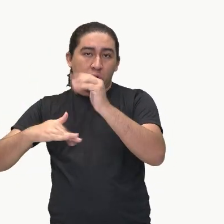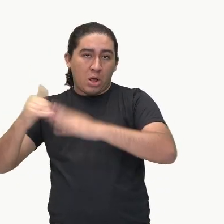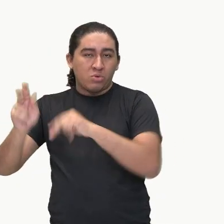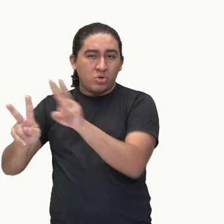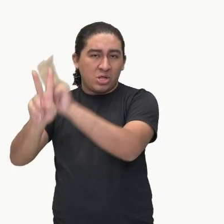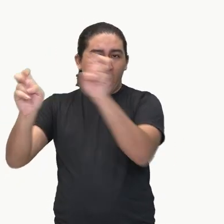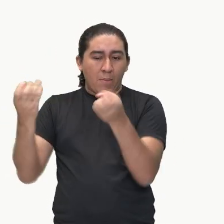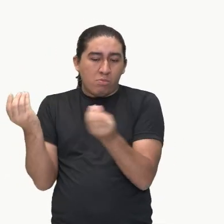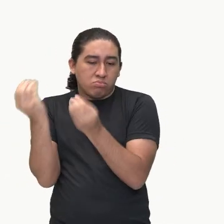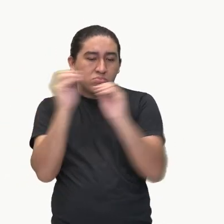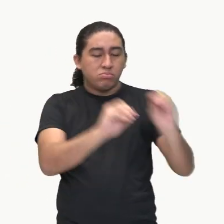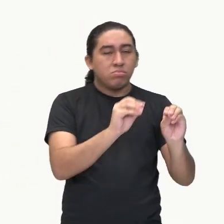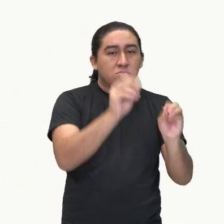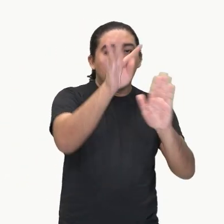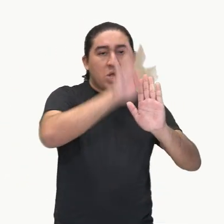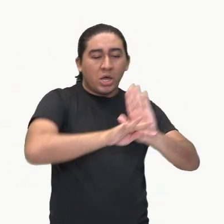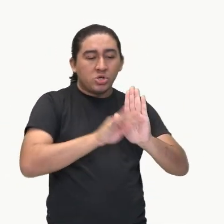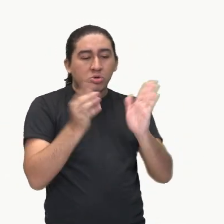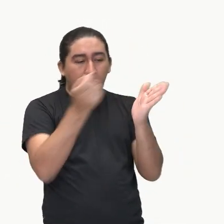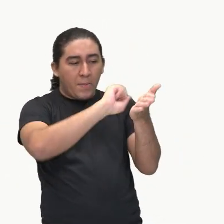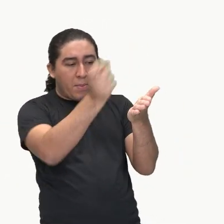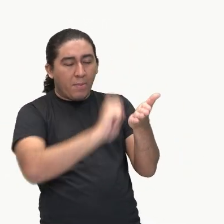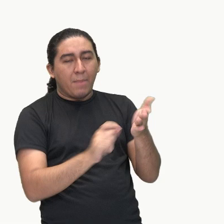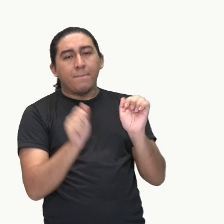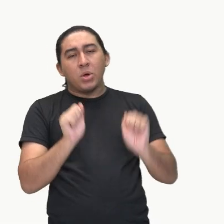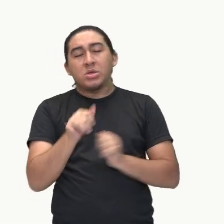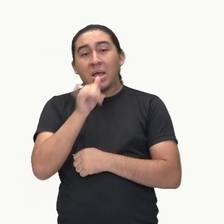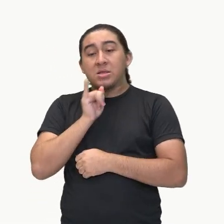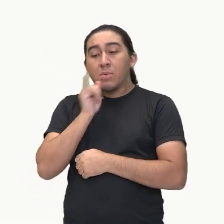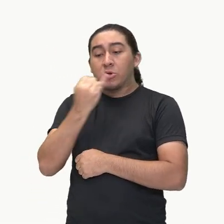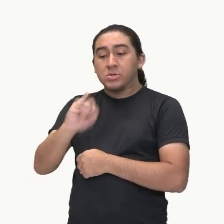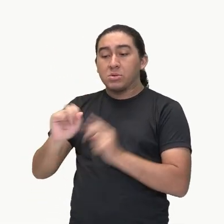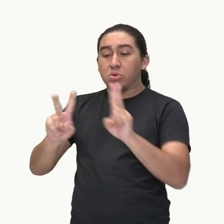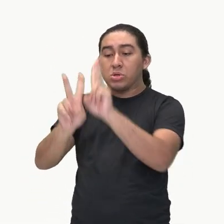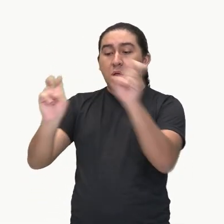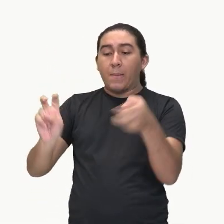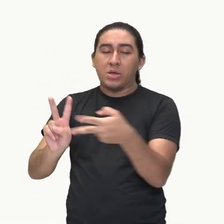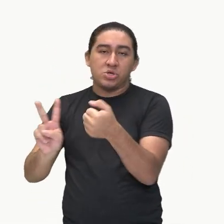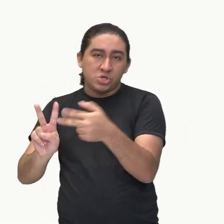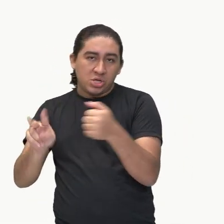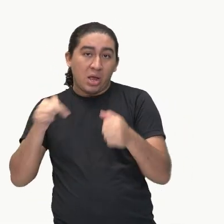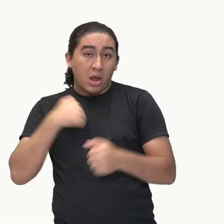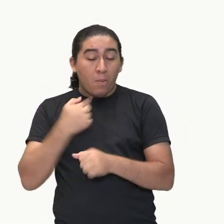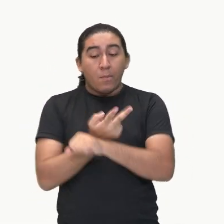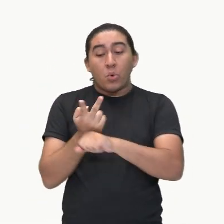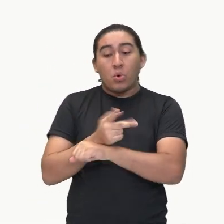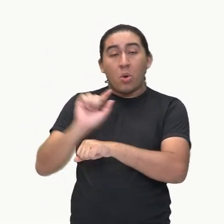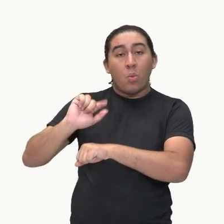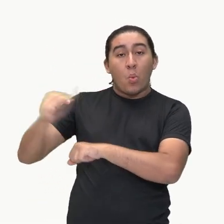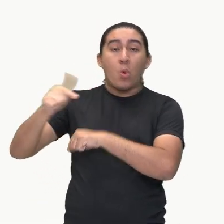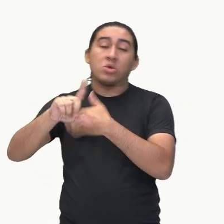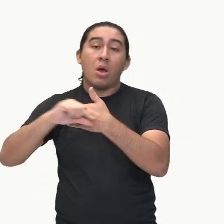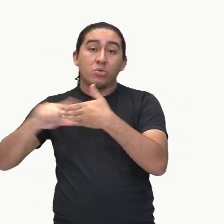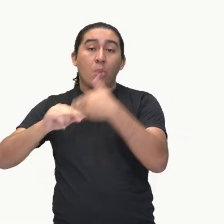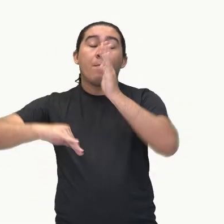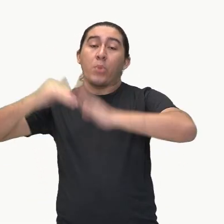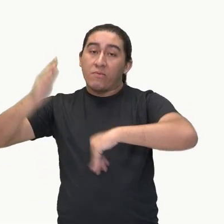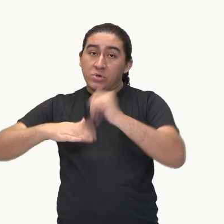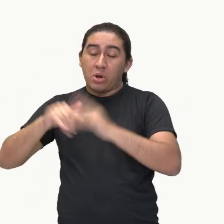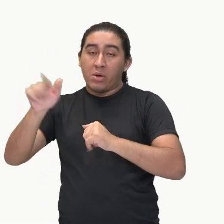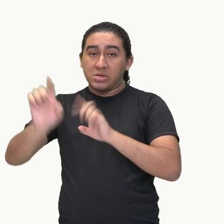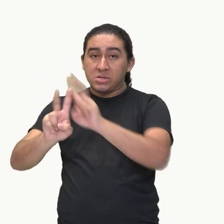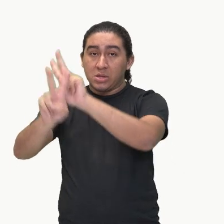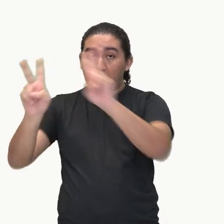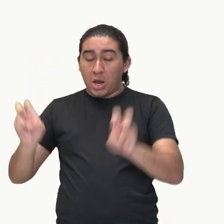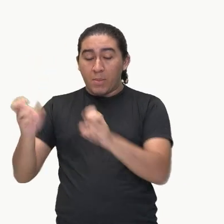repente, se eu estou abordando uma questão indígena, uma temática indígena, claro que eu vou buscar uma pessoa que é especialista neste assunto